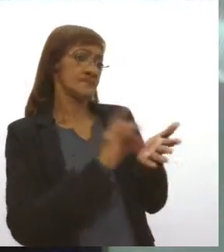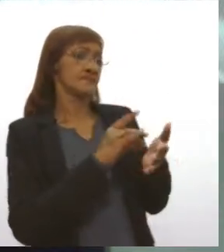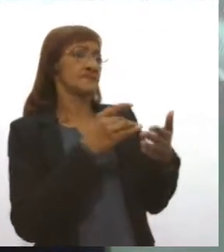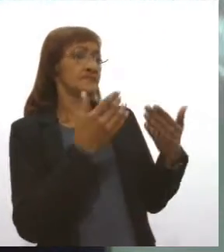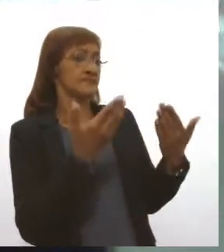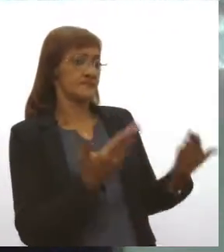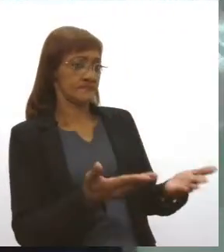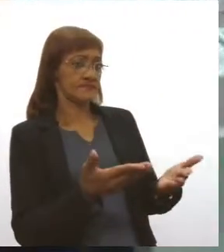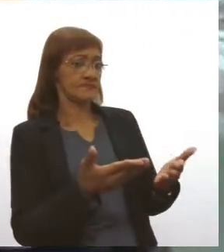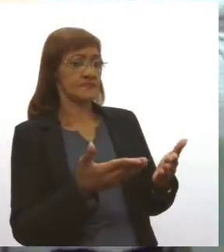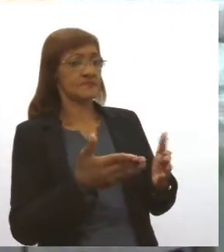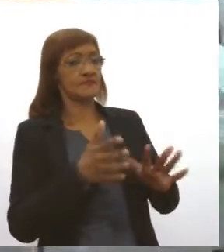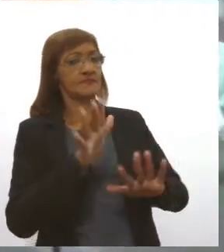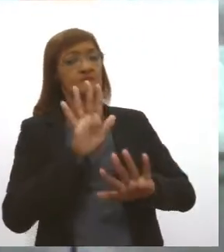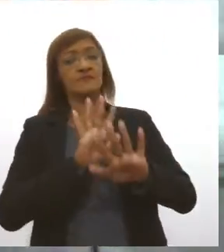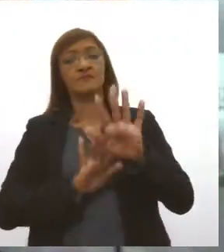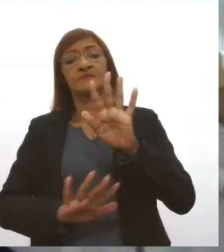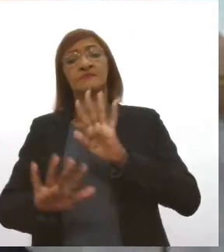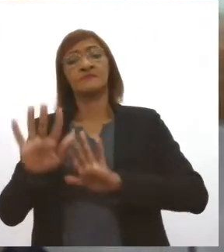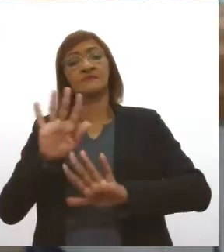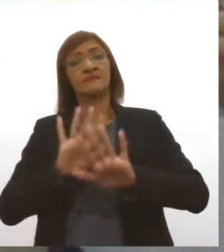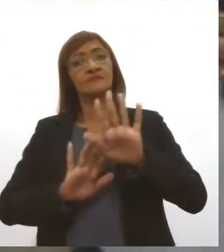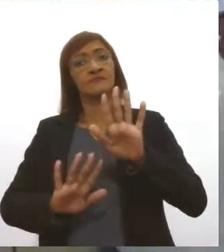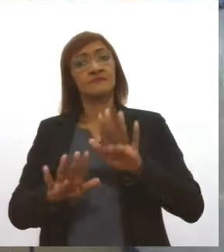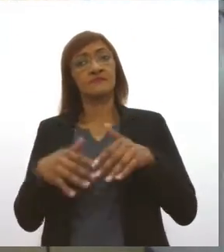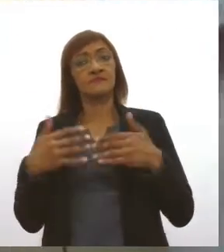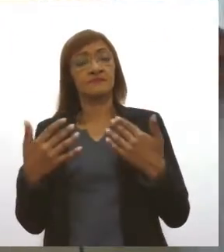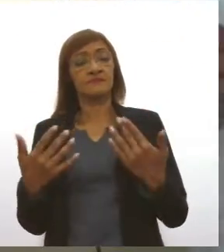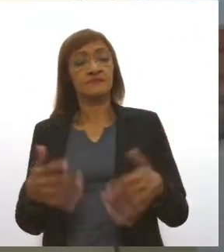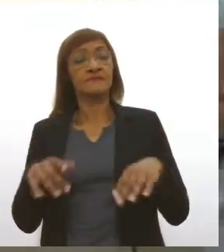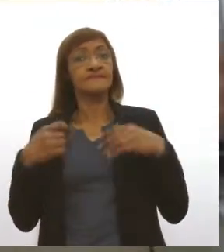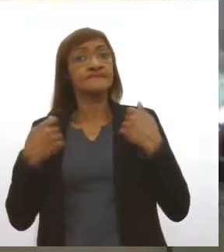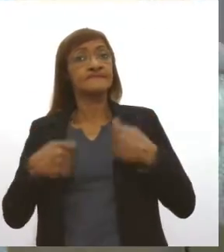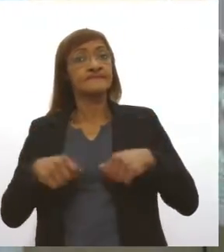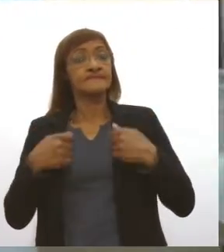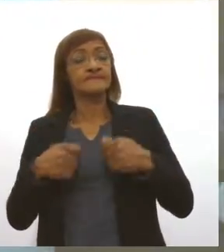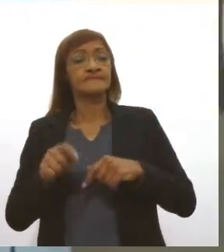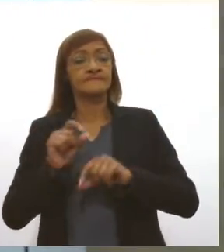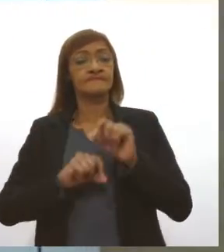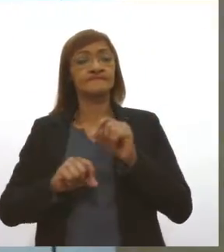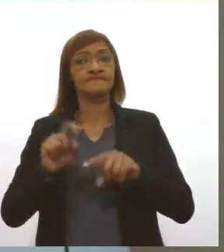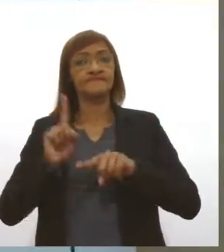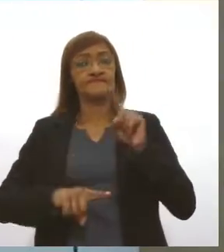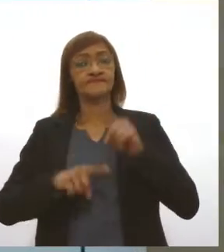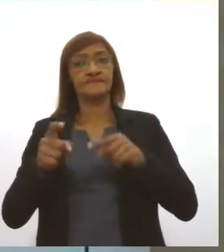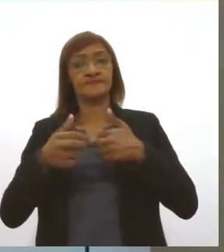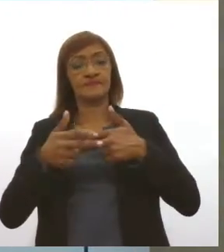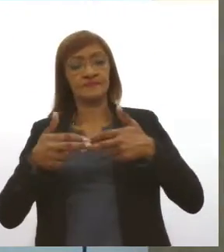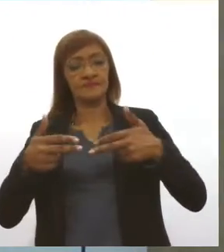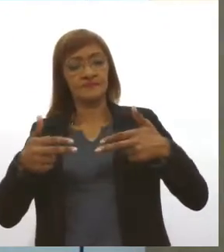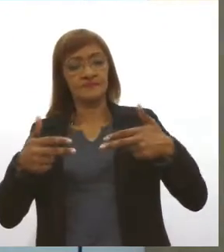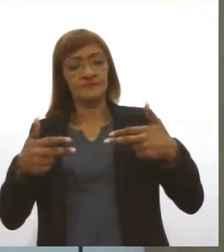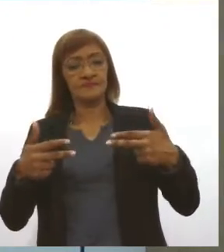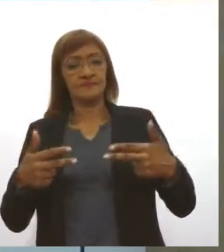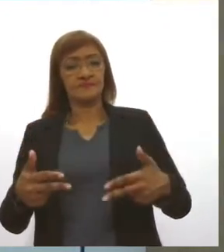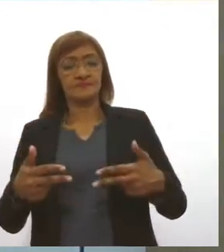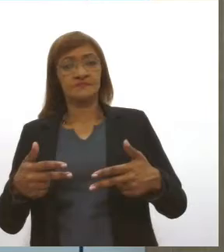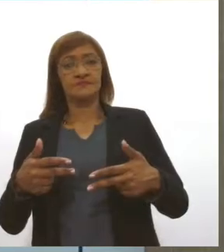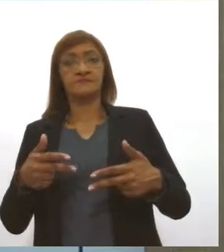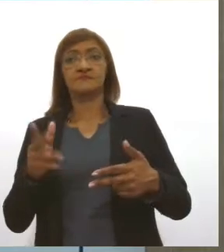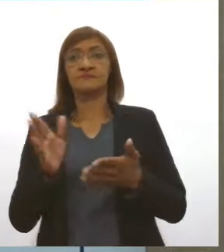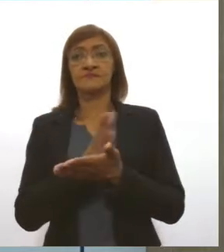cuidados que o consumidor deve ter nesse período, né, principalmente onde adquirem vários produtos, vários objetos para presente e outras pessoas,